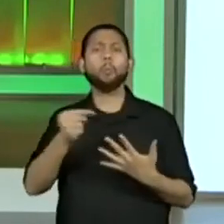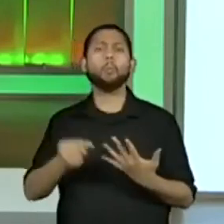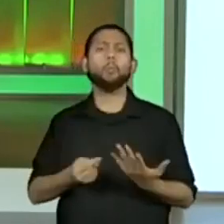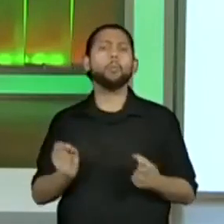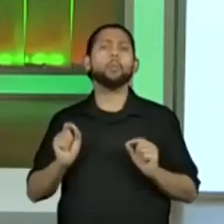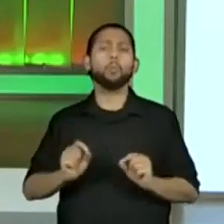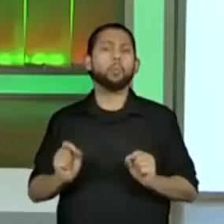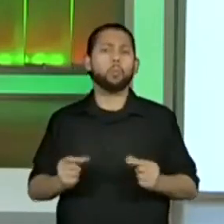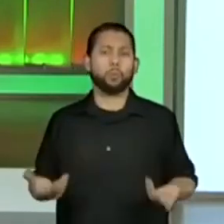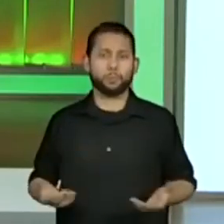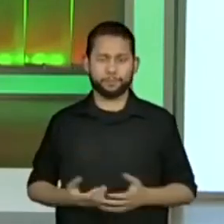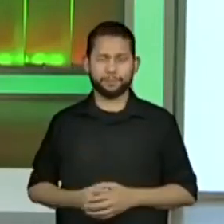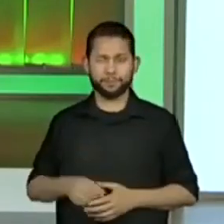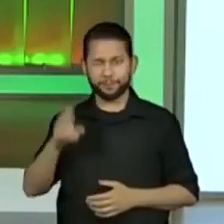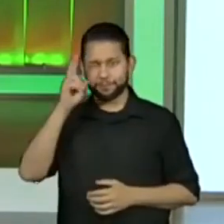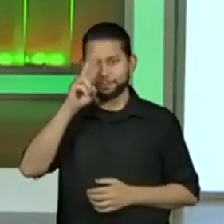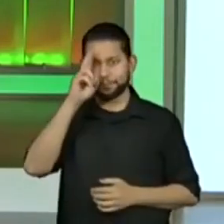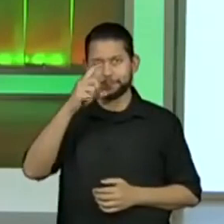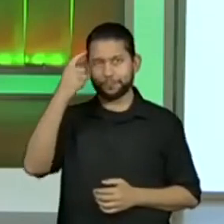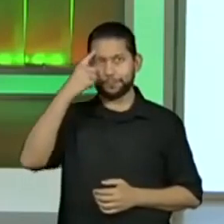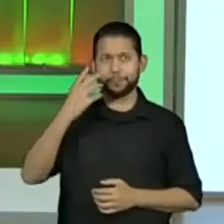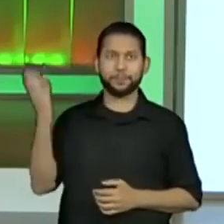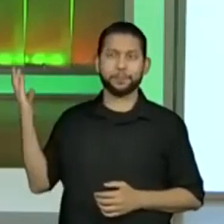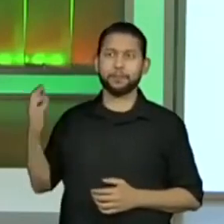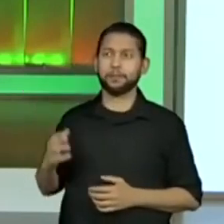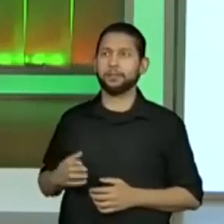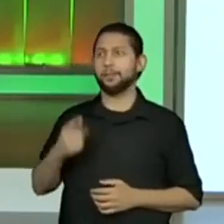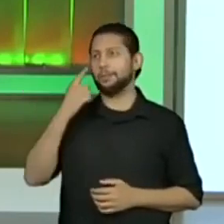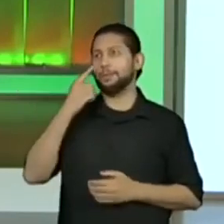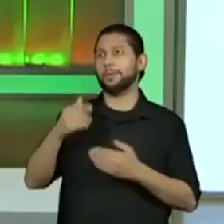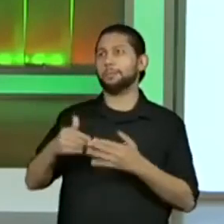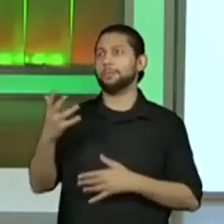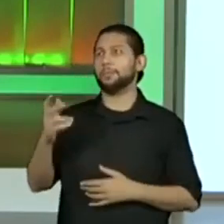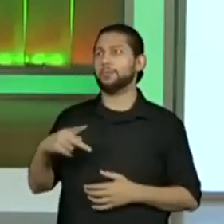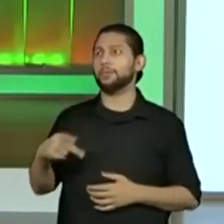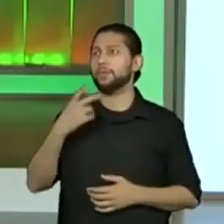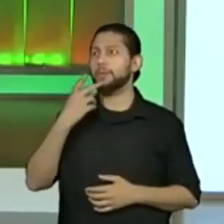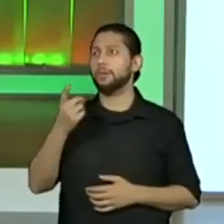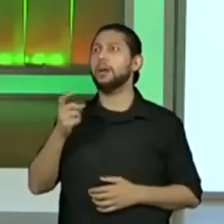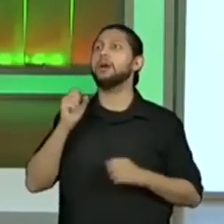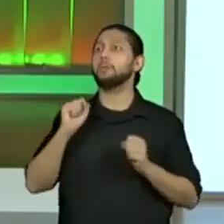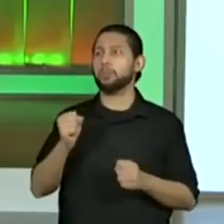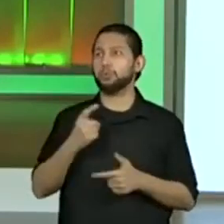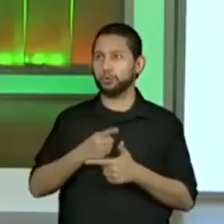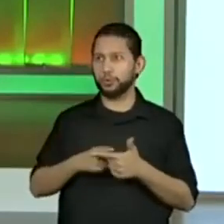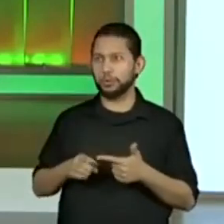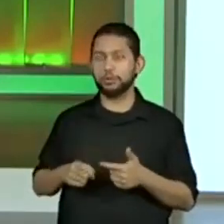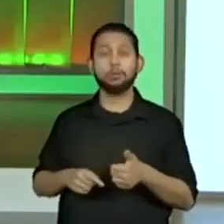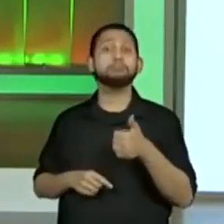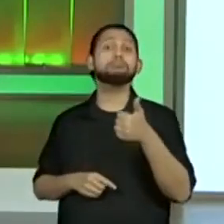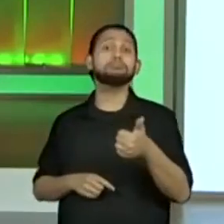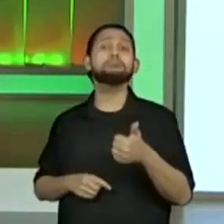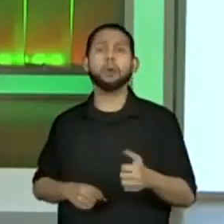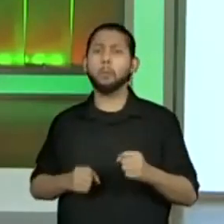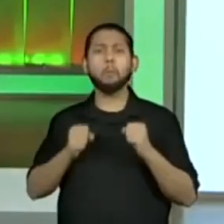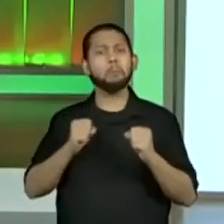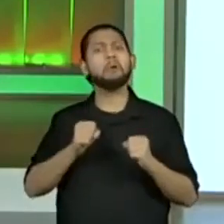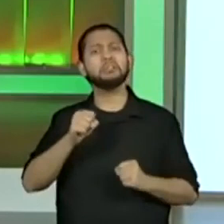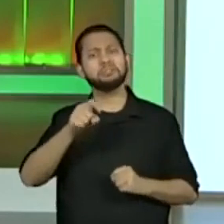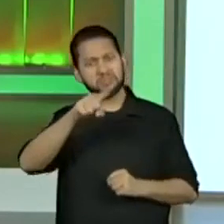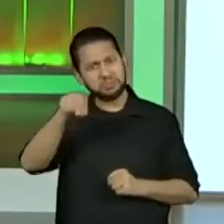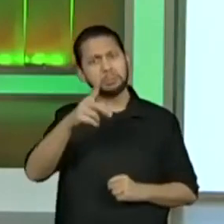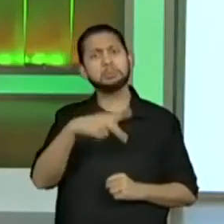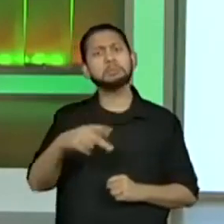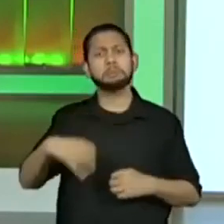aprendeu hoje? Vamos lá. Olha, tem professor dizendo que o aluno podia fazer a divisão. Ele podia, pro, você tem